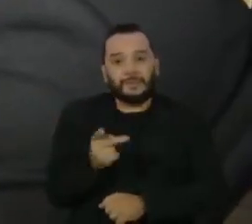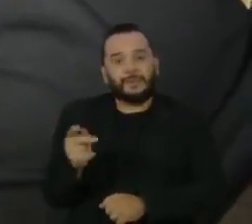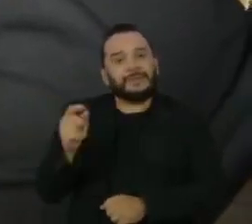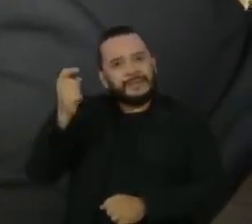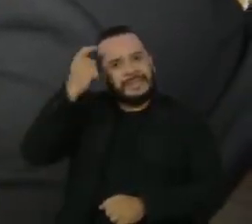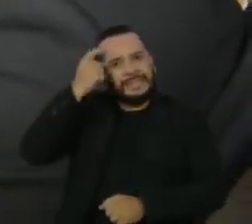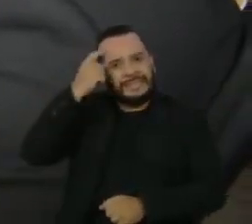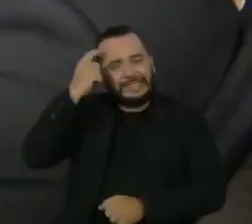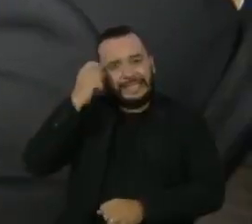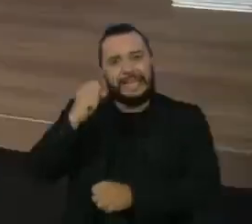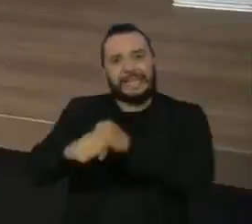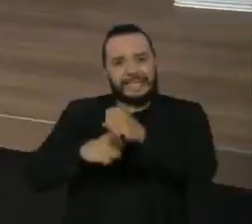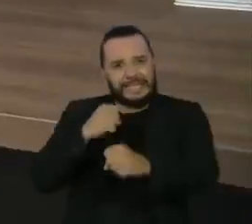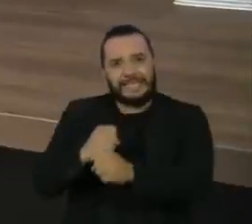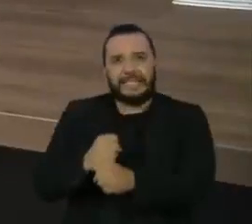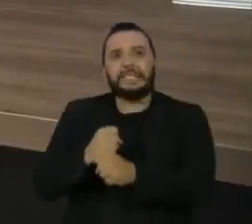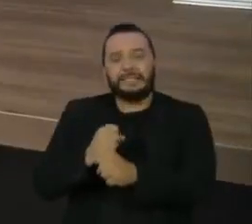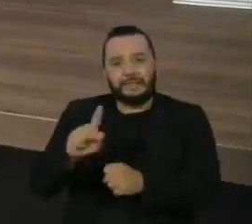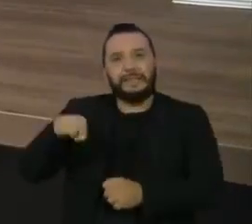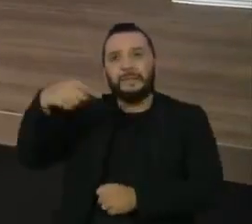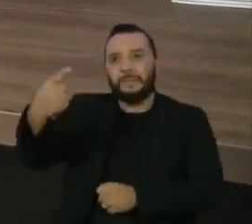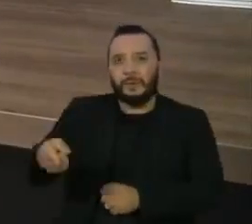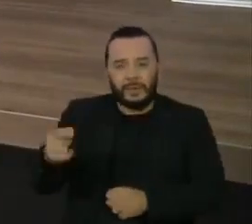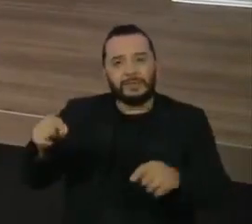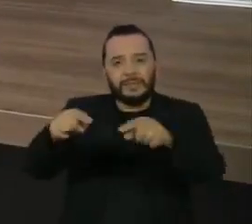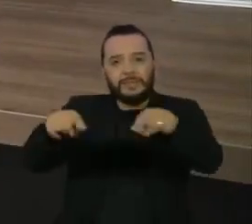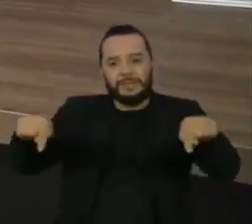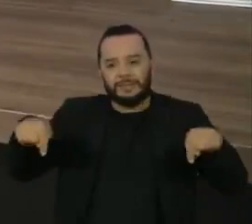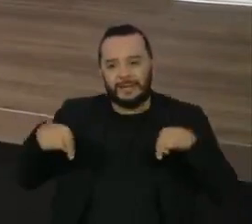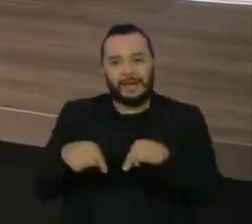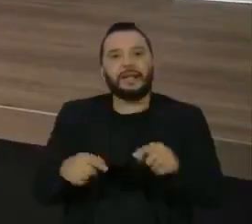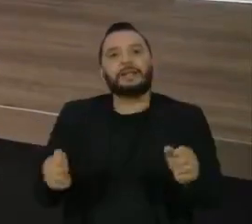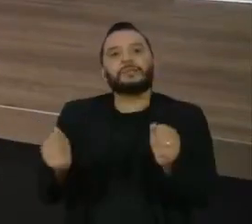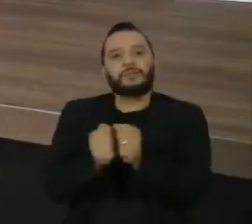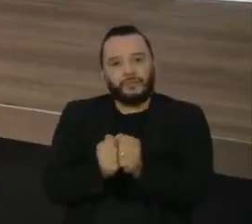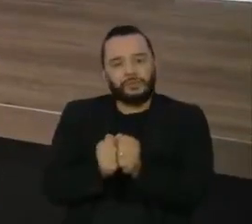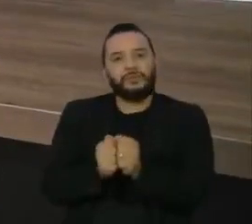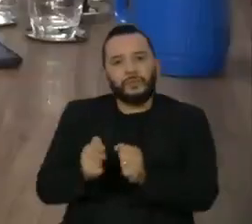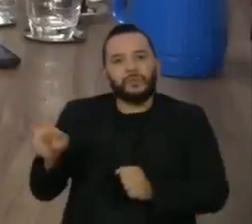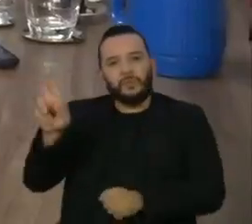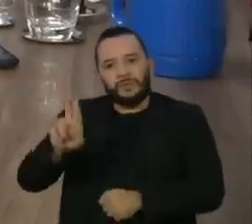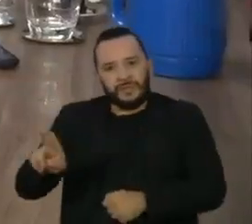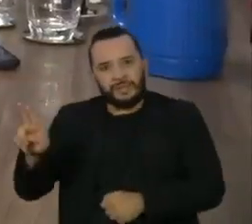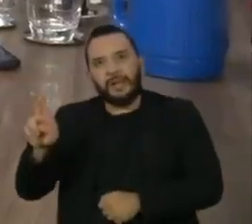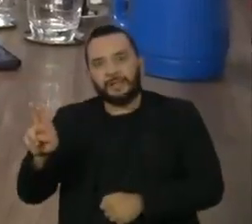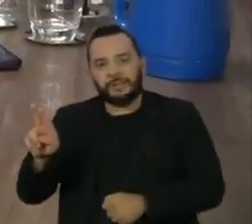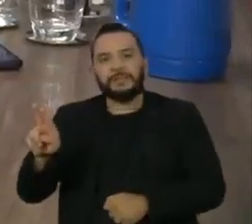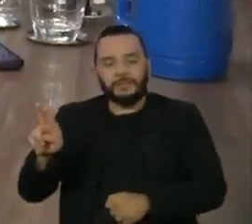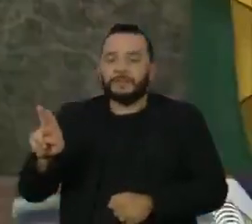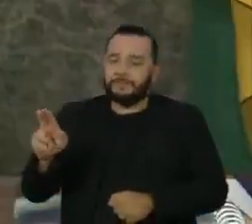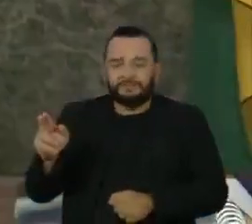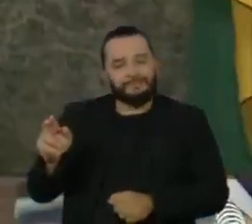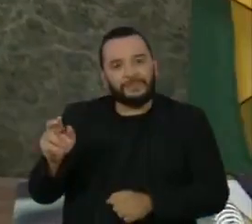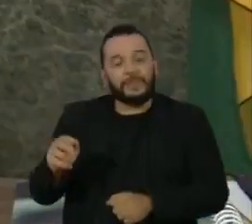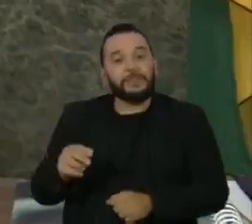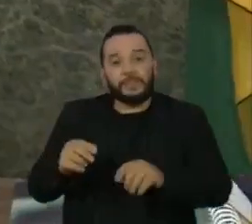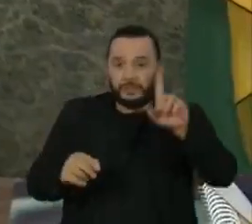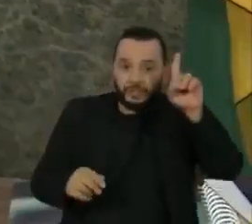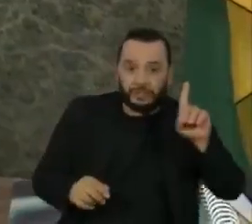é que poucos anos depois dividiriam a sala de aula em uma universidade. Diretor e aluno